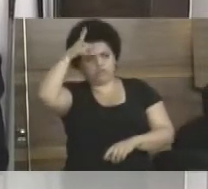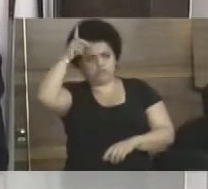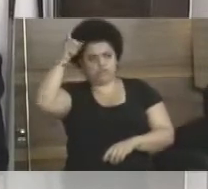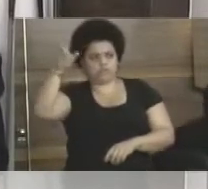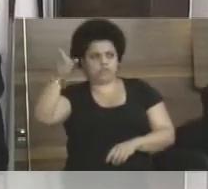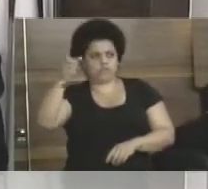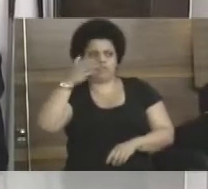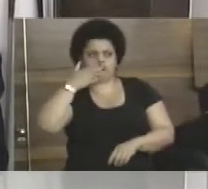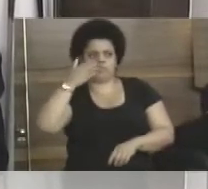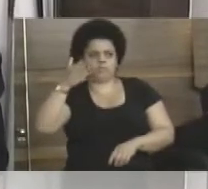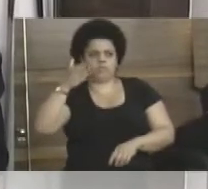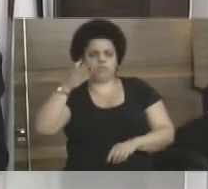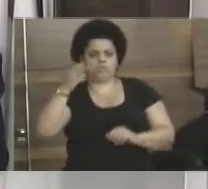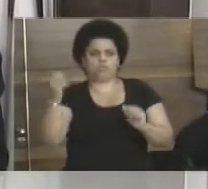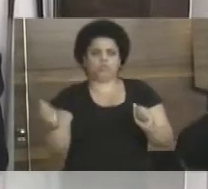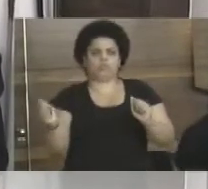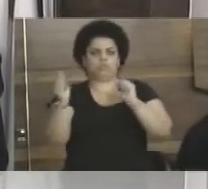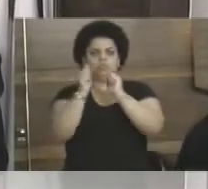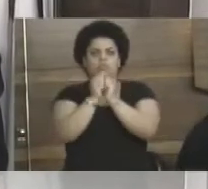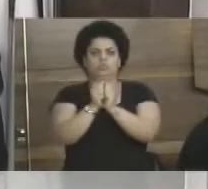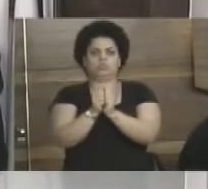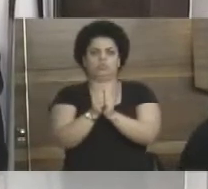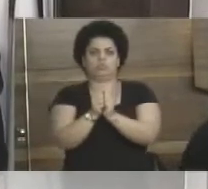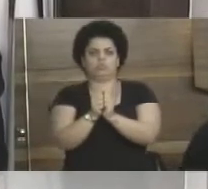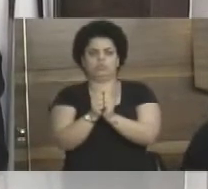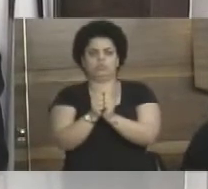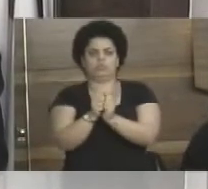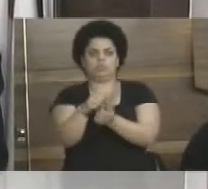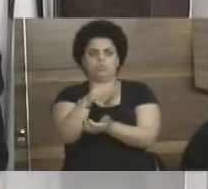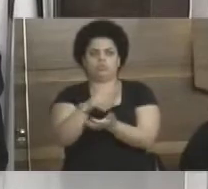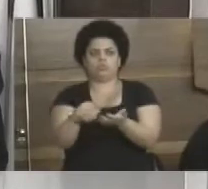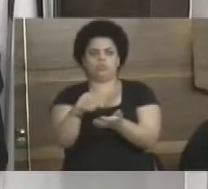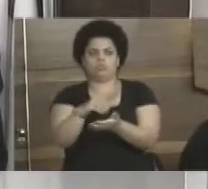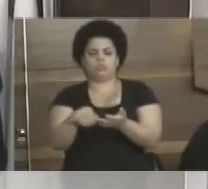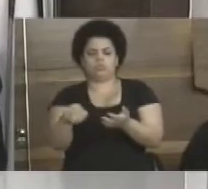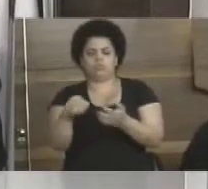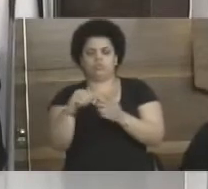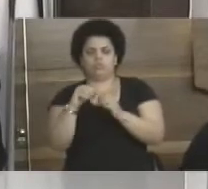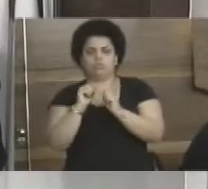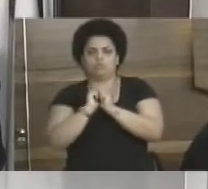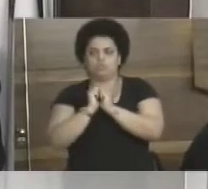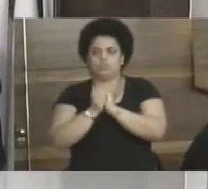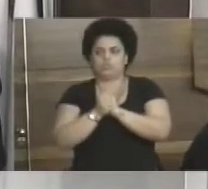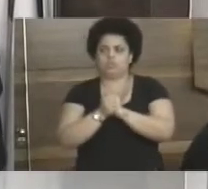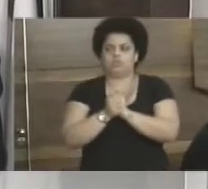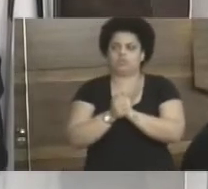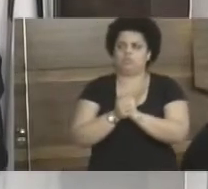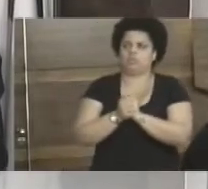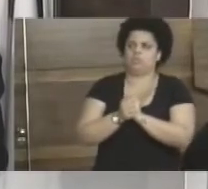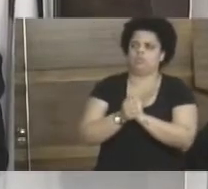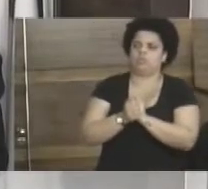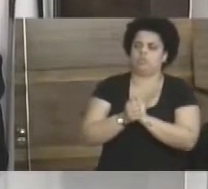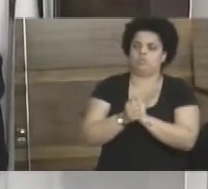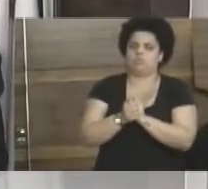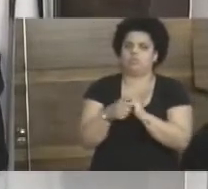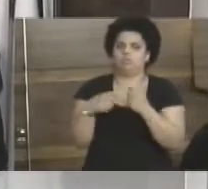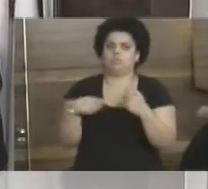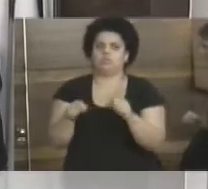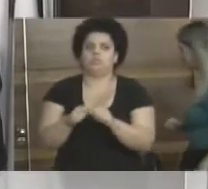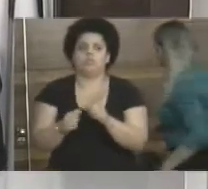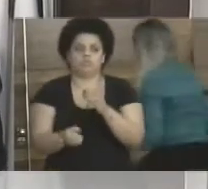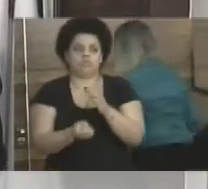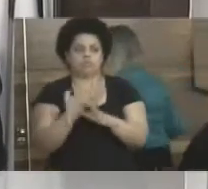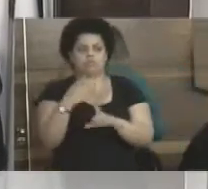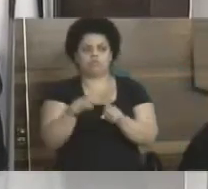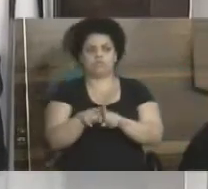que interceda junto à Secretaria de Executivo de Esporte e Lazer a implantação de um polo esportivo